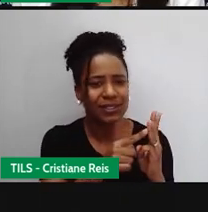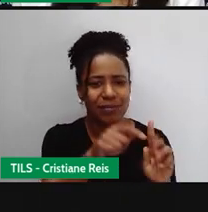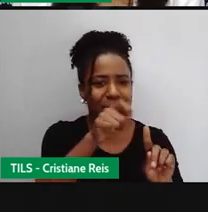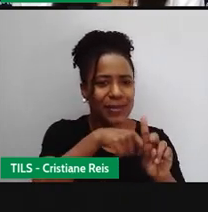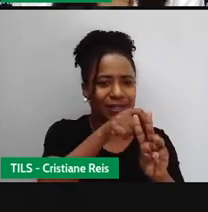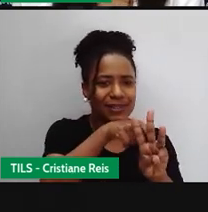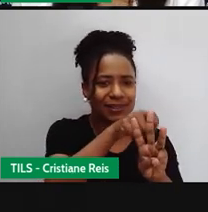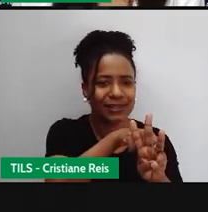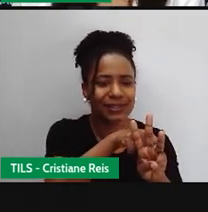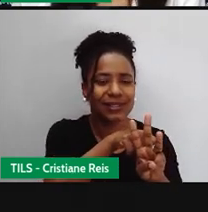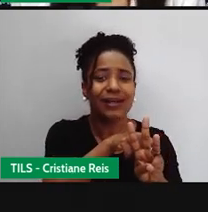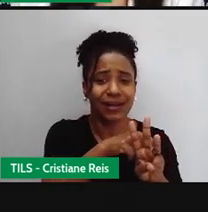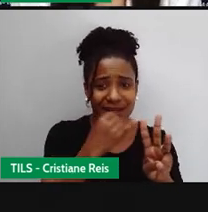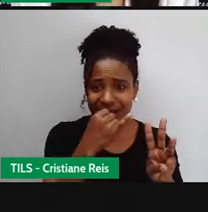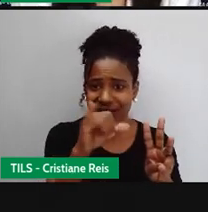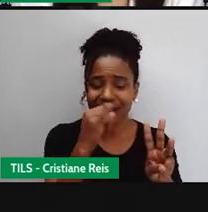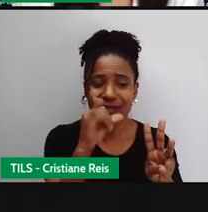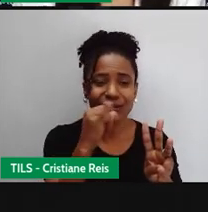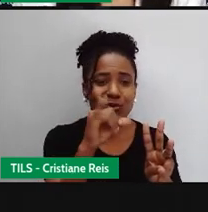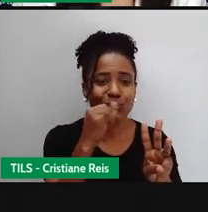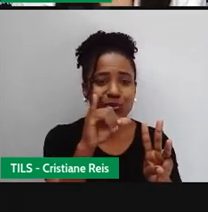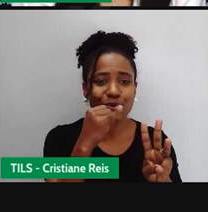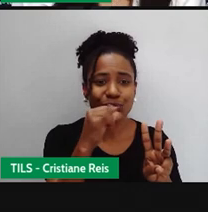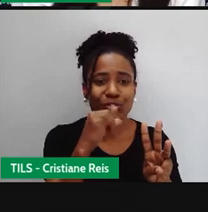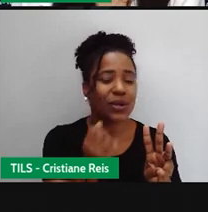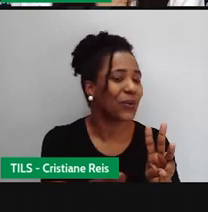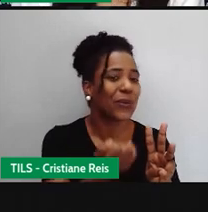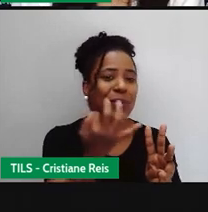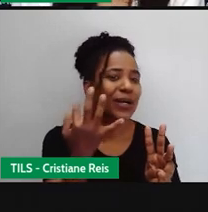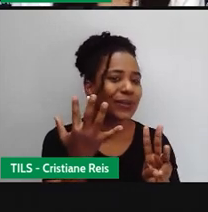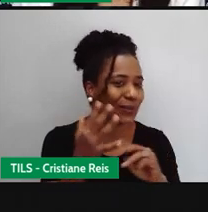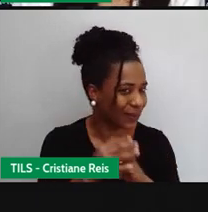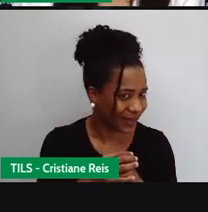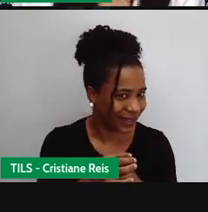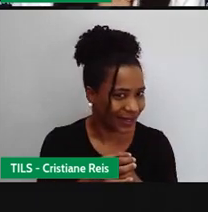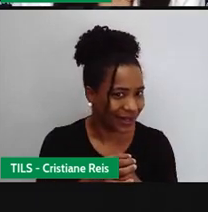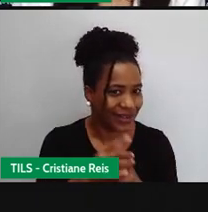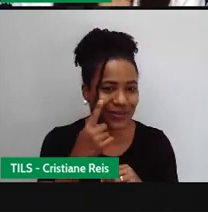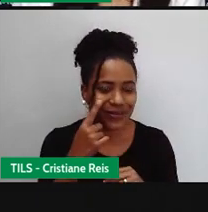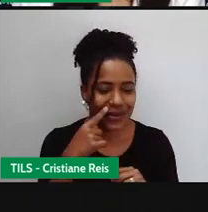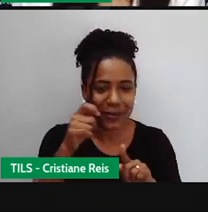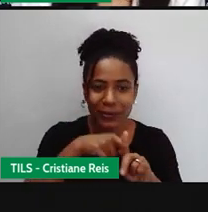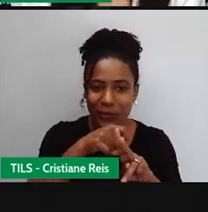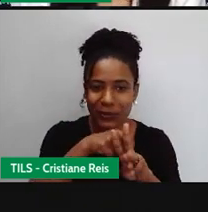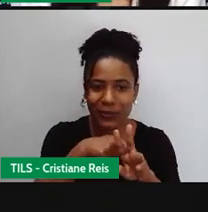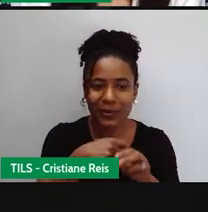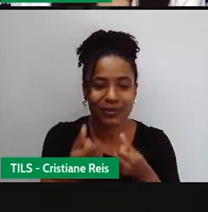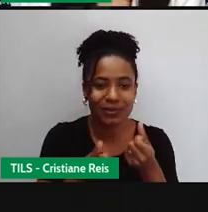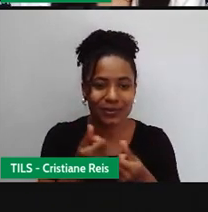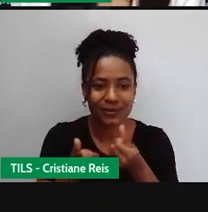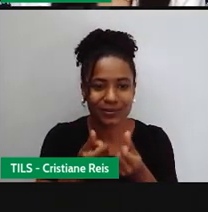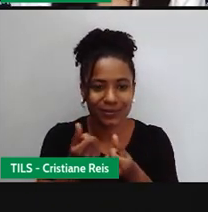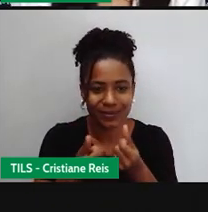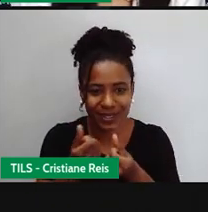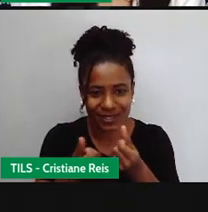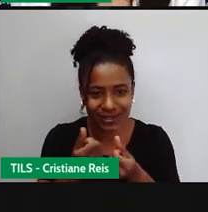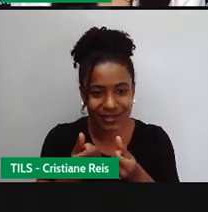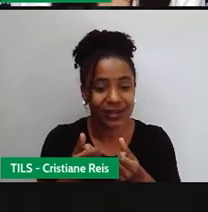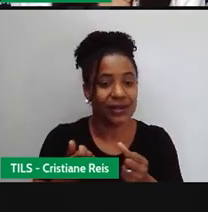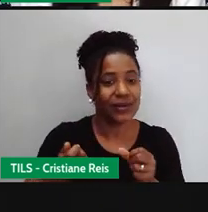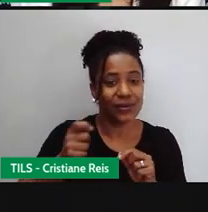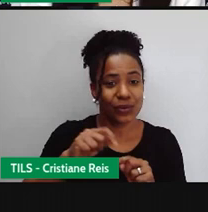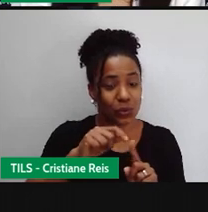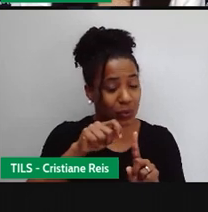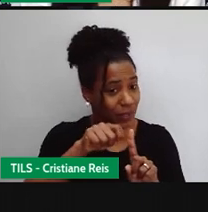primeiros meses? E a gente observando aí esse semestre, não é? Tem seis meses. Os primeiros meses são